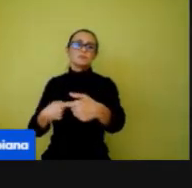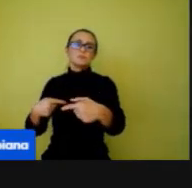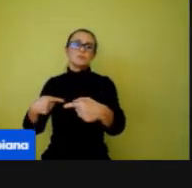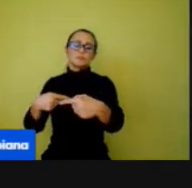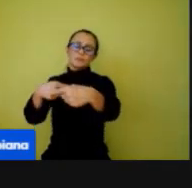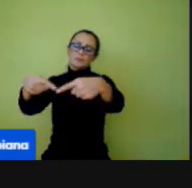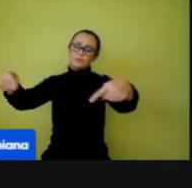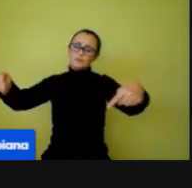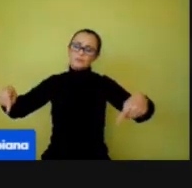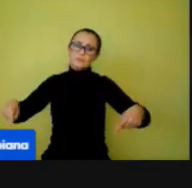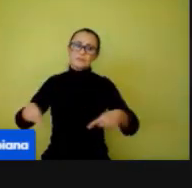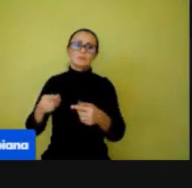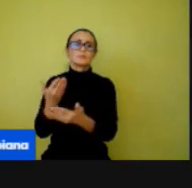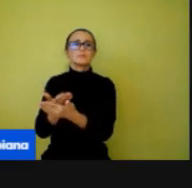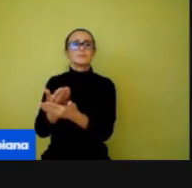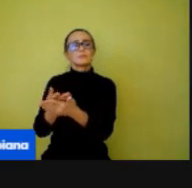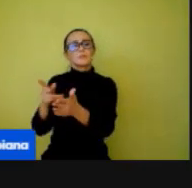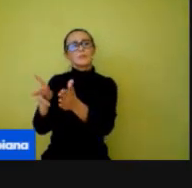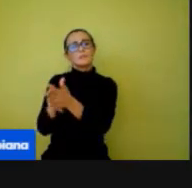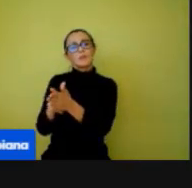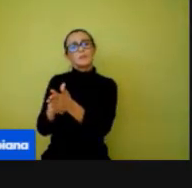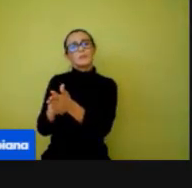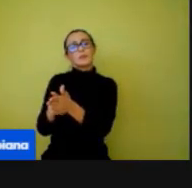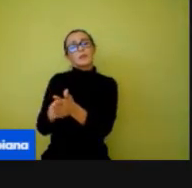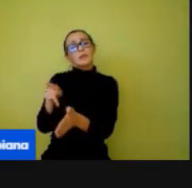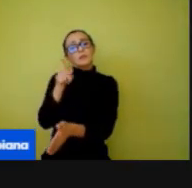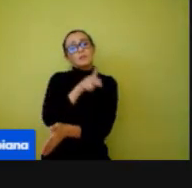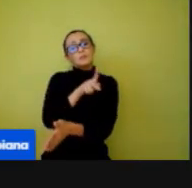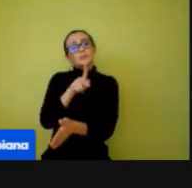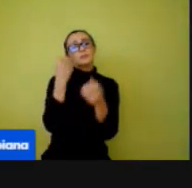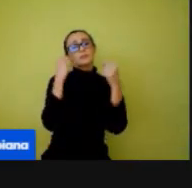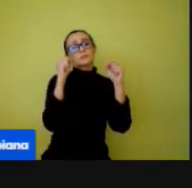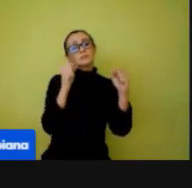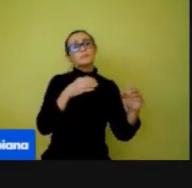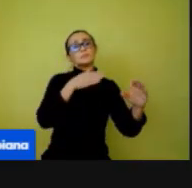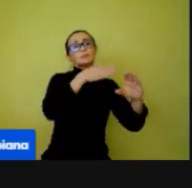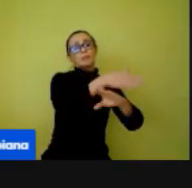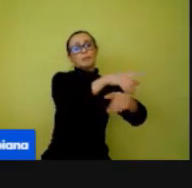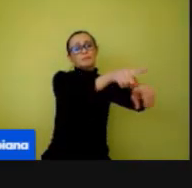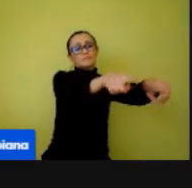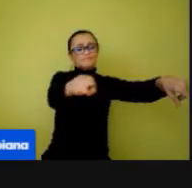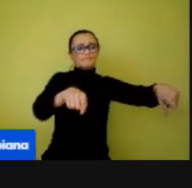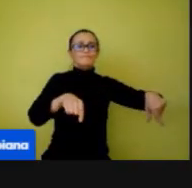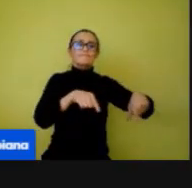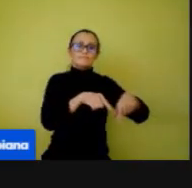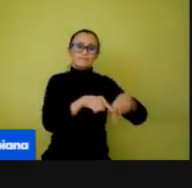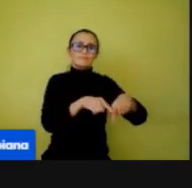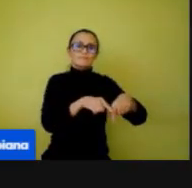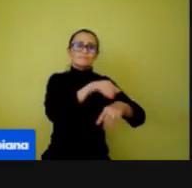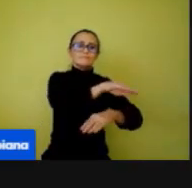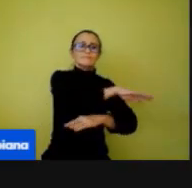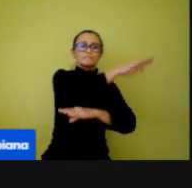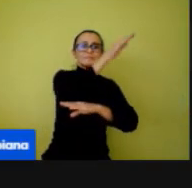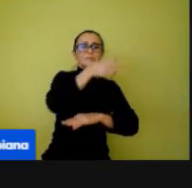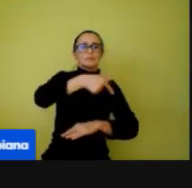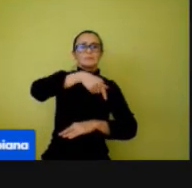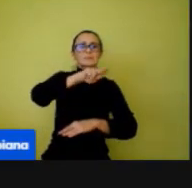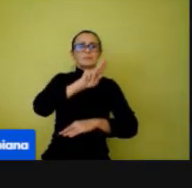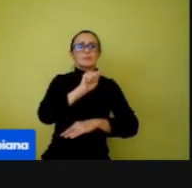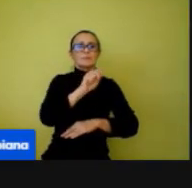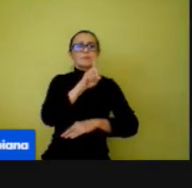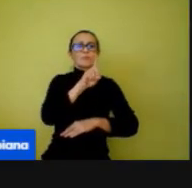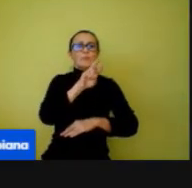física na quadra junto com seus alunos, tá bom? Se utilizar equipamentos individuais,